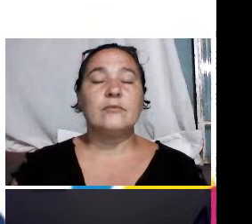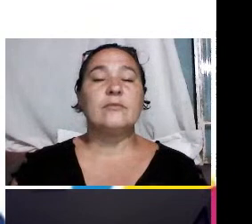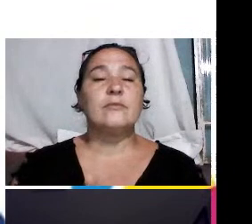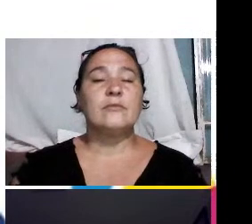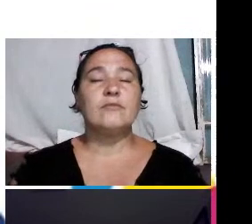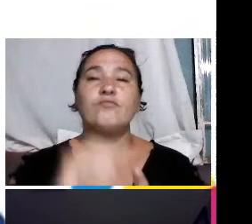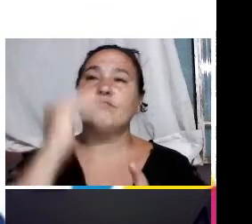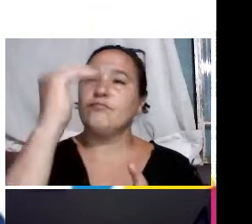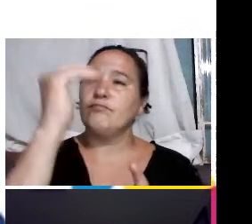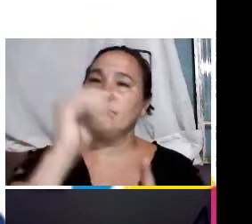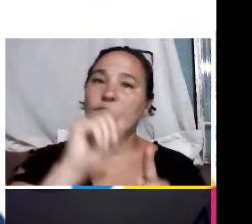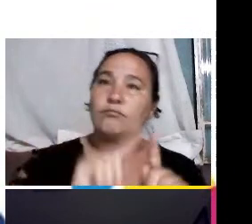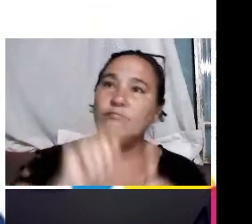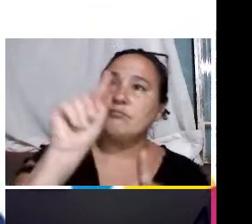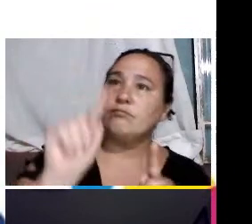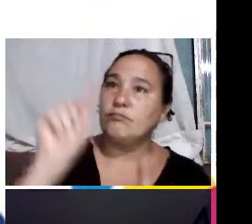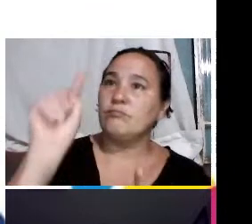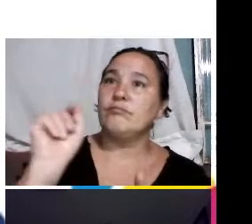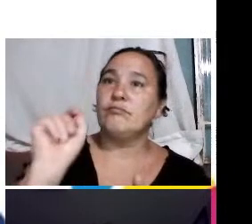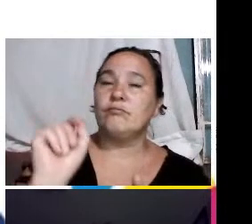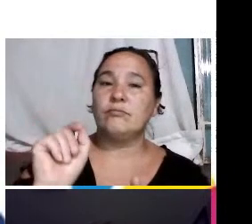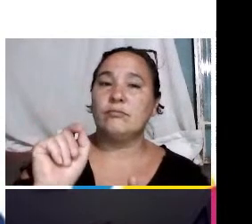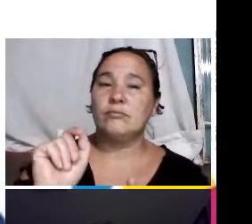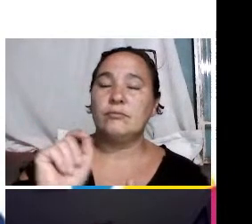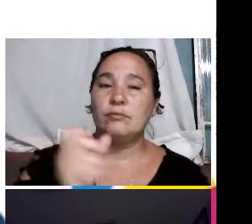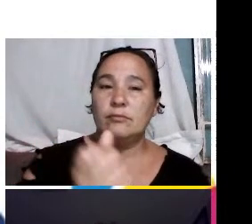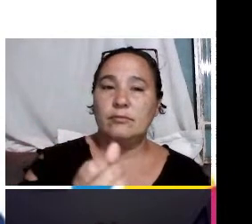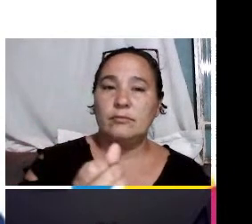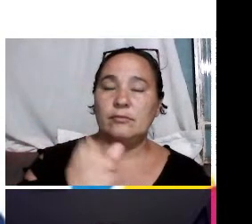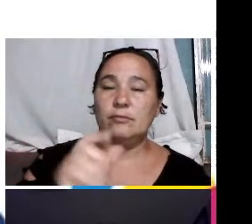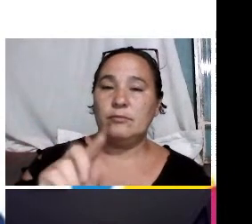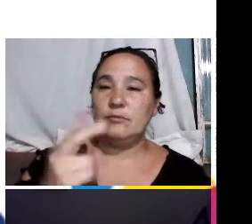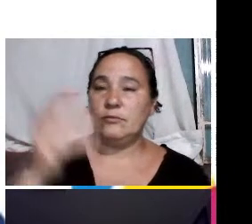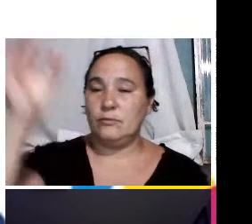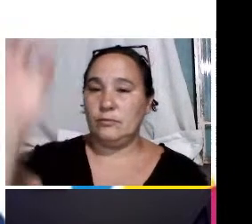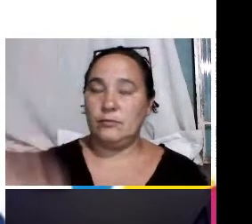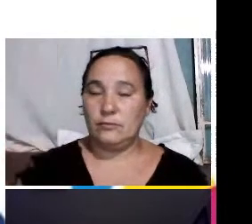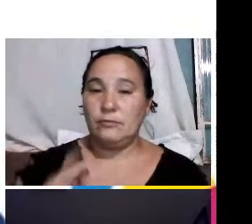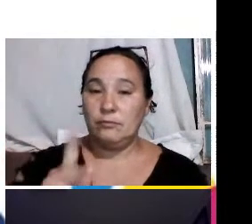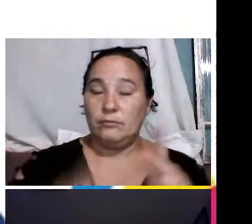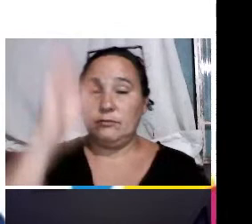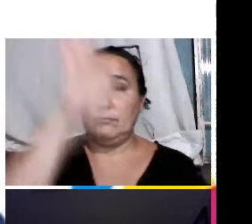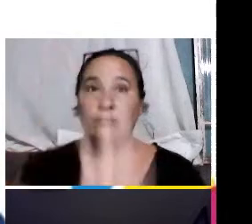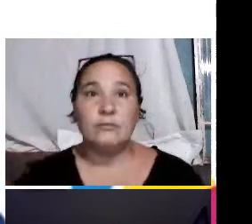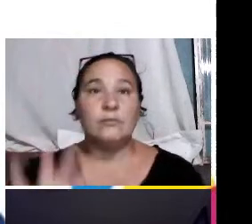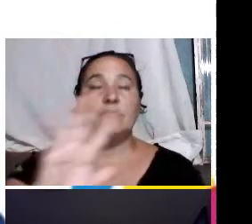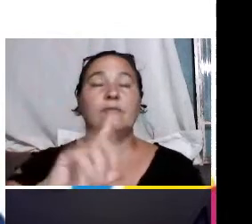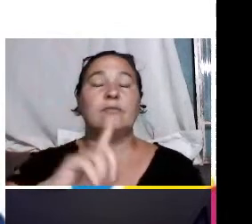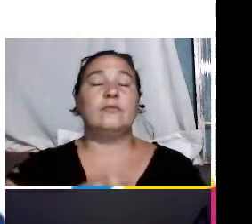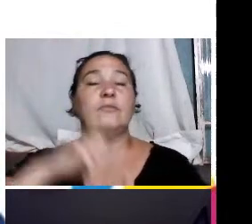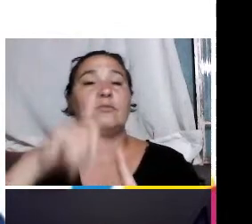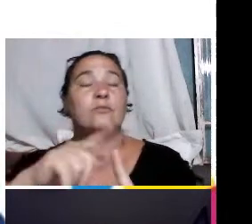estatística com que 6.2% da população brasileira possui algum tipo de deficiência física em Xancherê